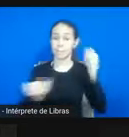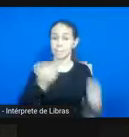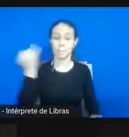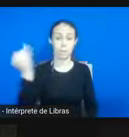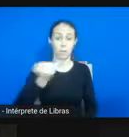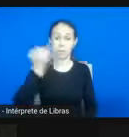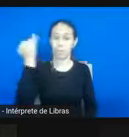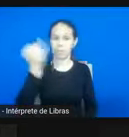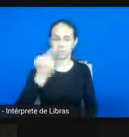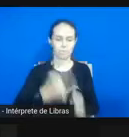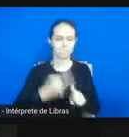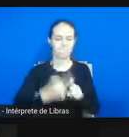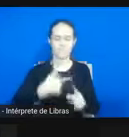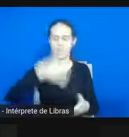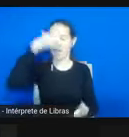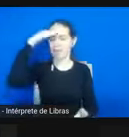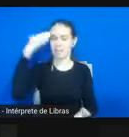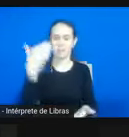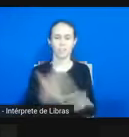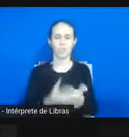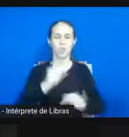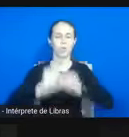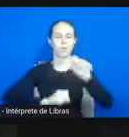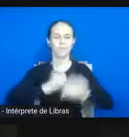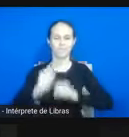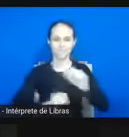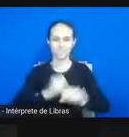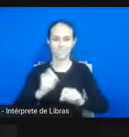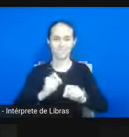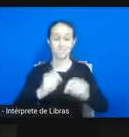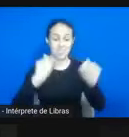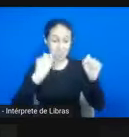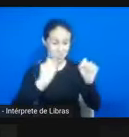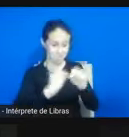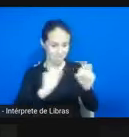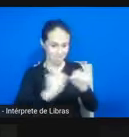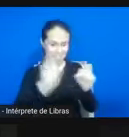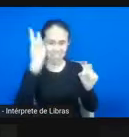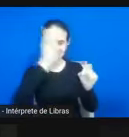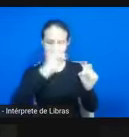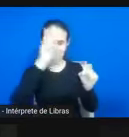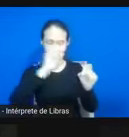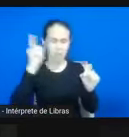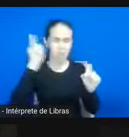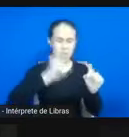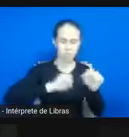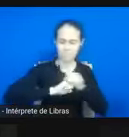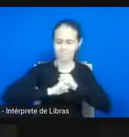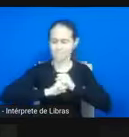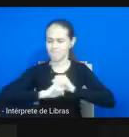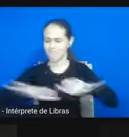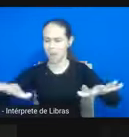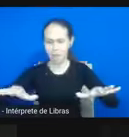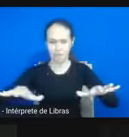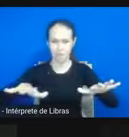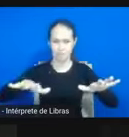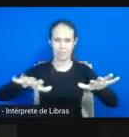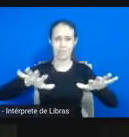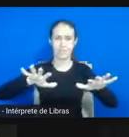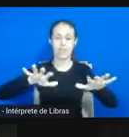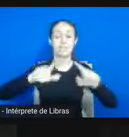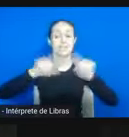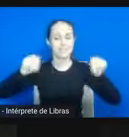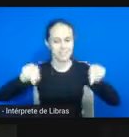acredito muito num fazer história, num fazer circular os conhecimentos históricos dentro da sala de